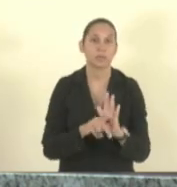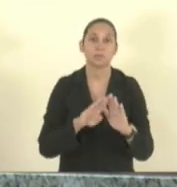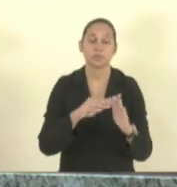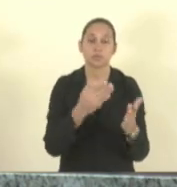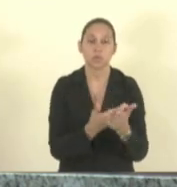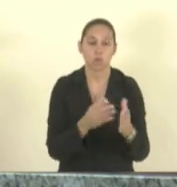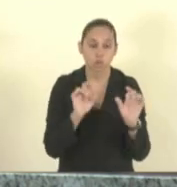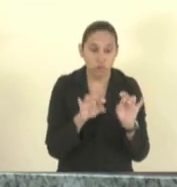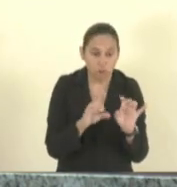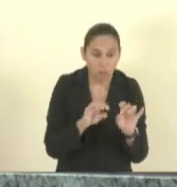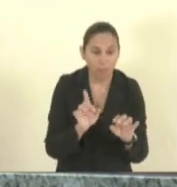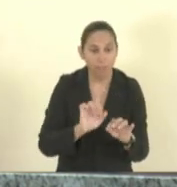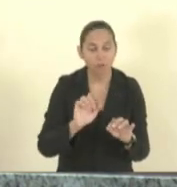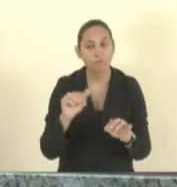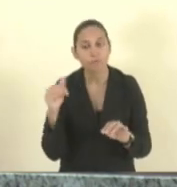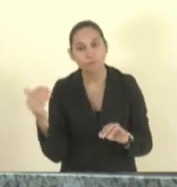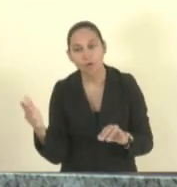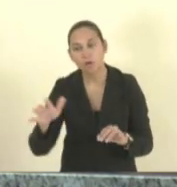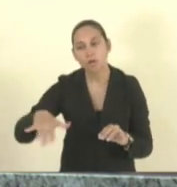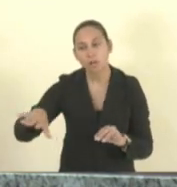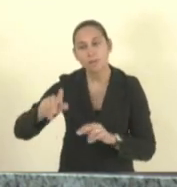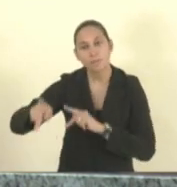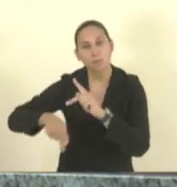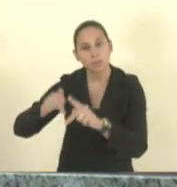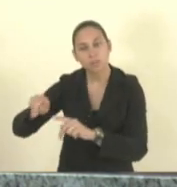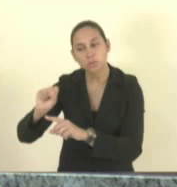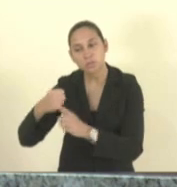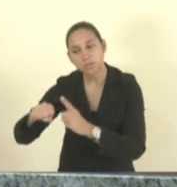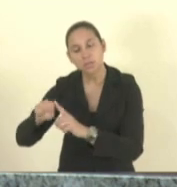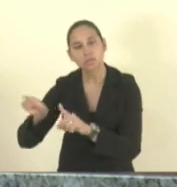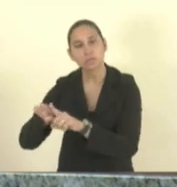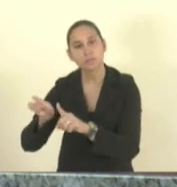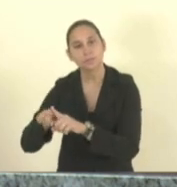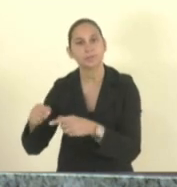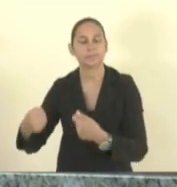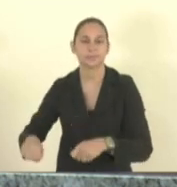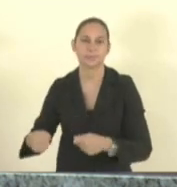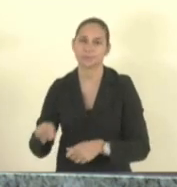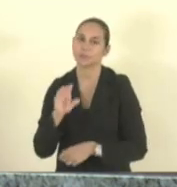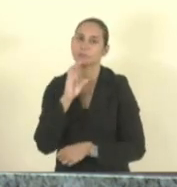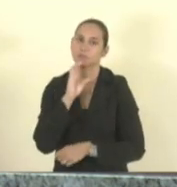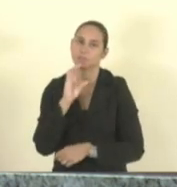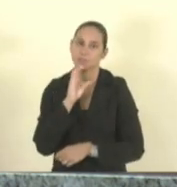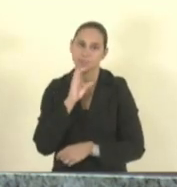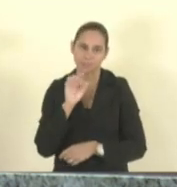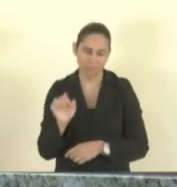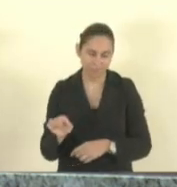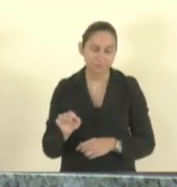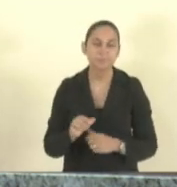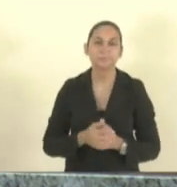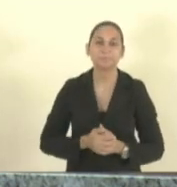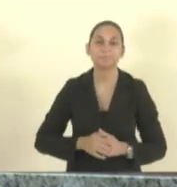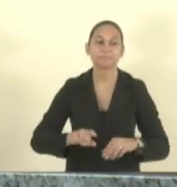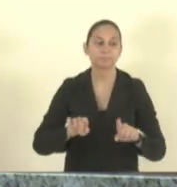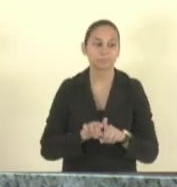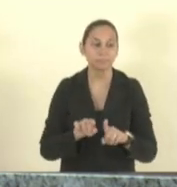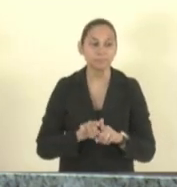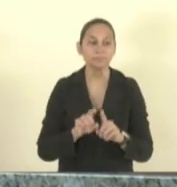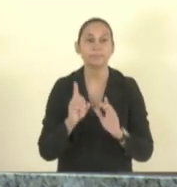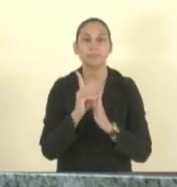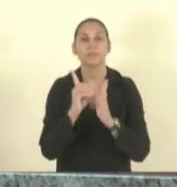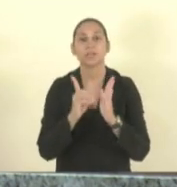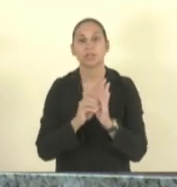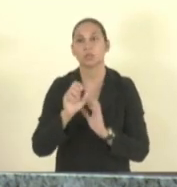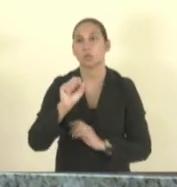aqui que eu pontuei também a questão da da lei o decreto